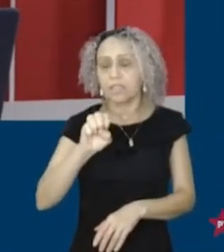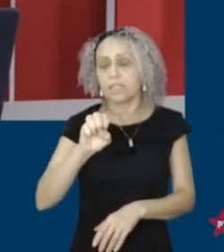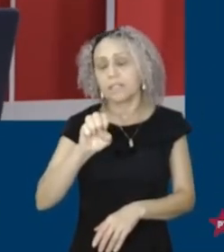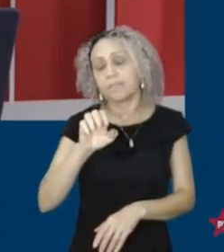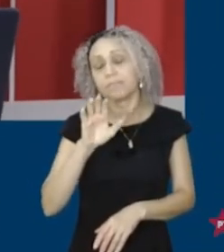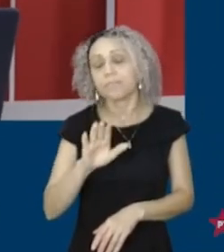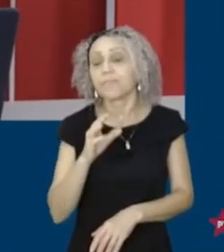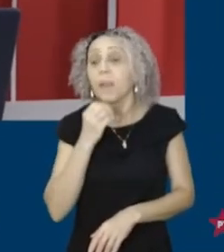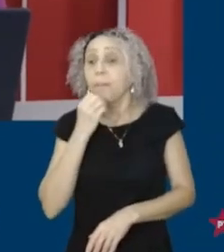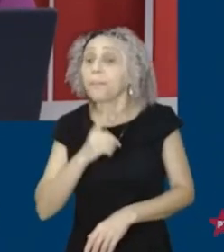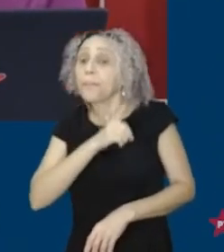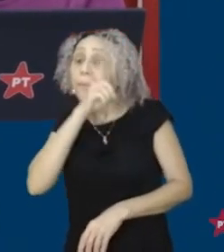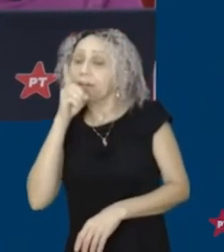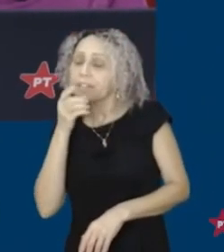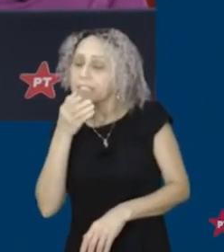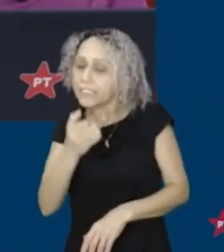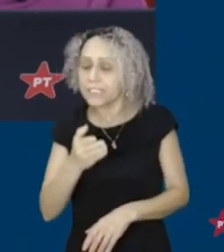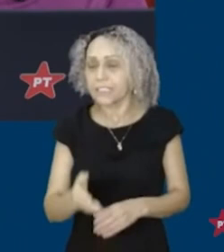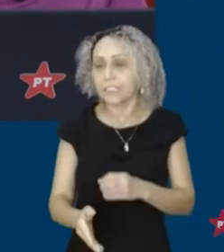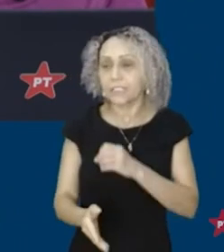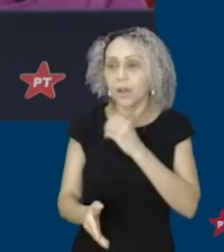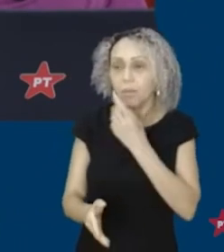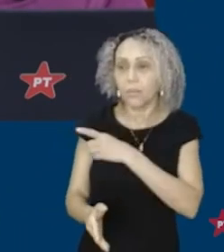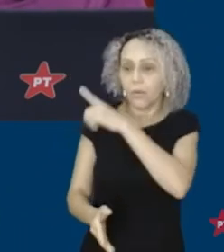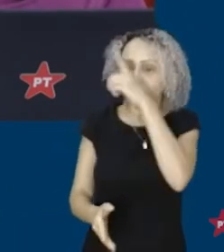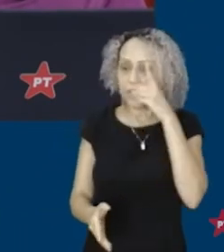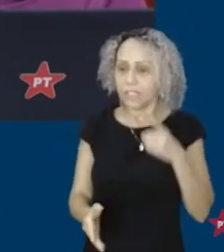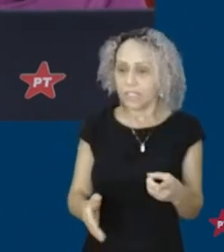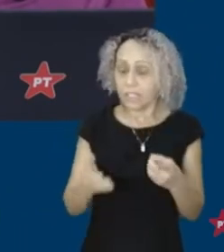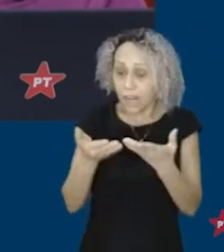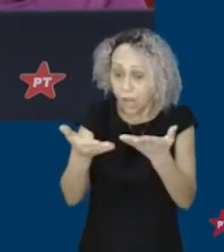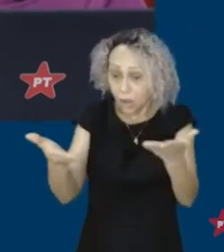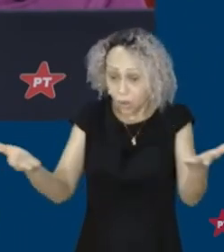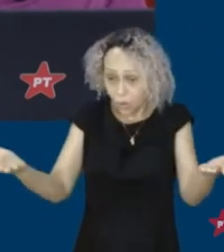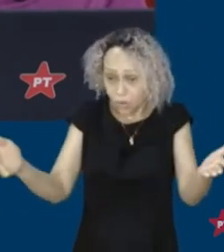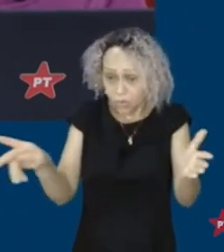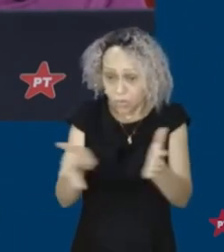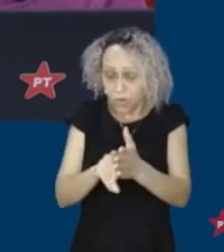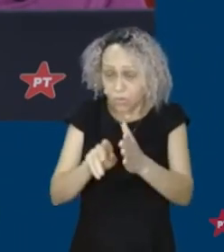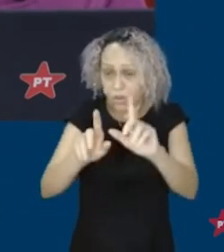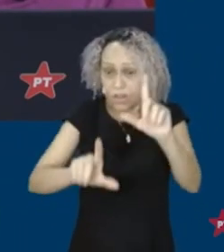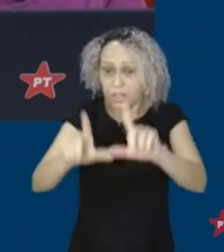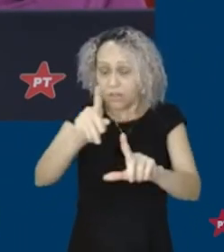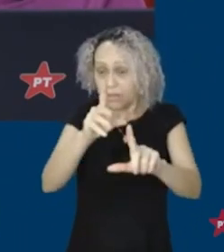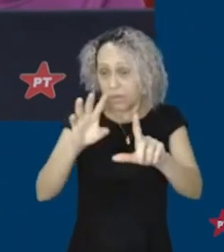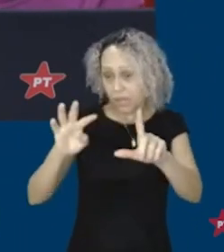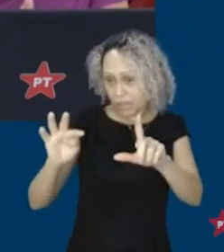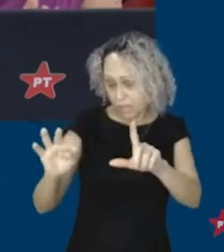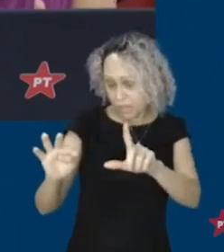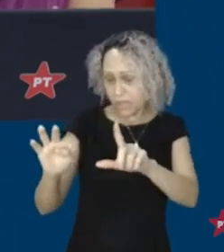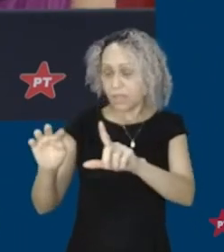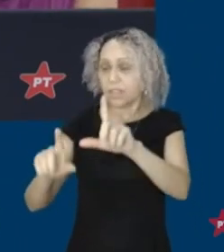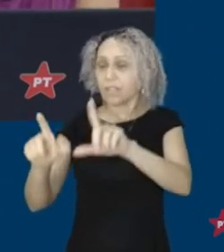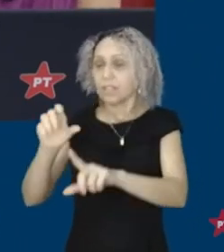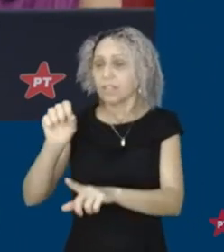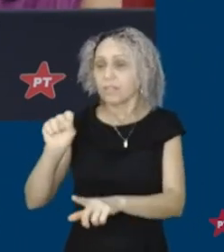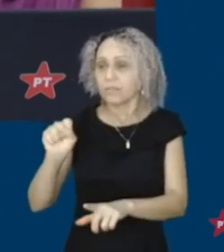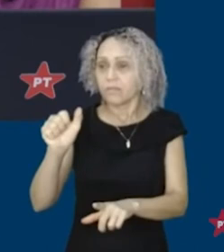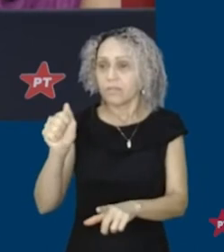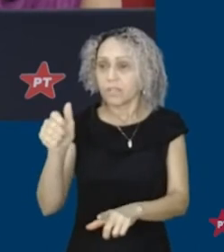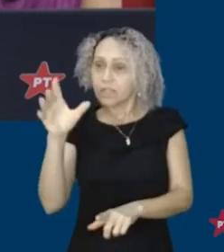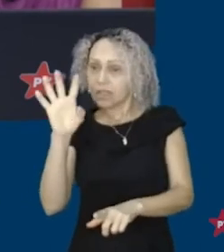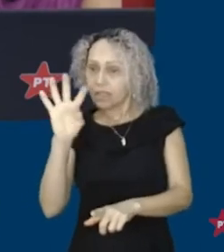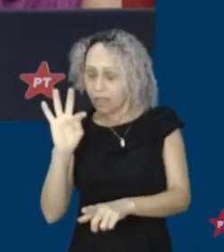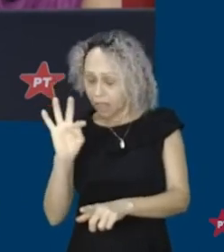Bom dia, bom dia a todos da TV PT, a todos da TV Sate. Prazer estar aqui com